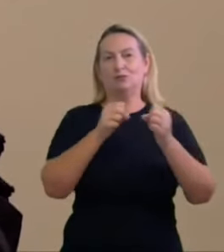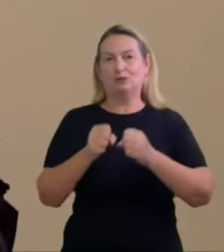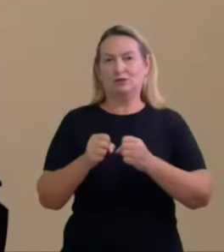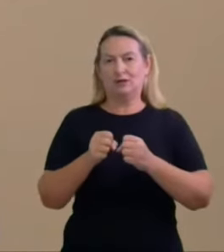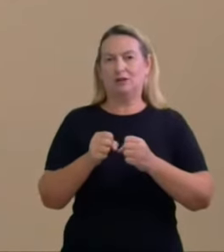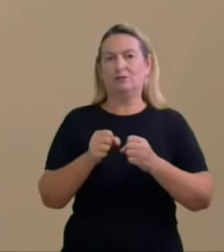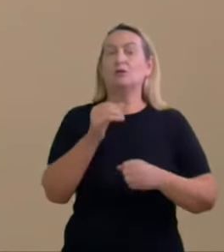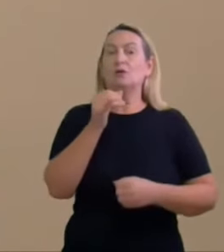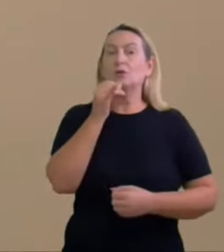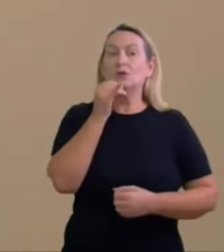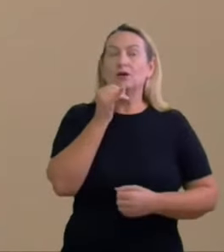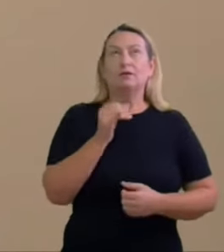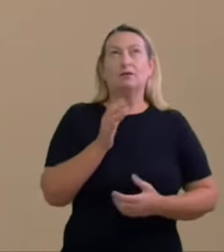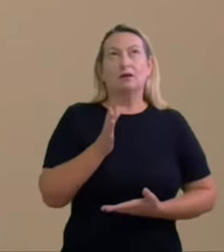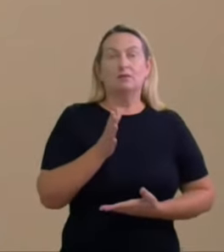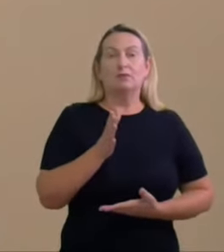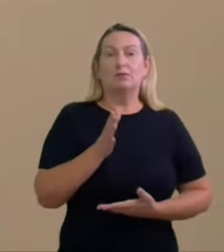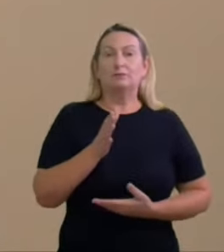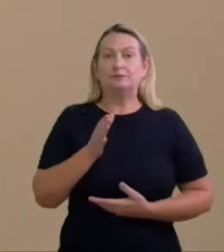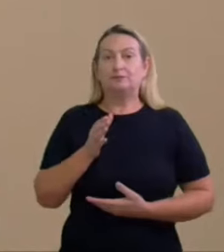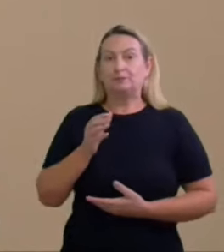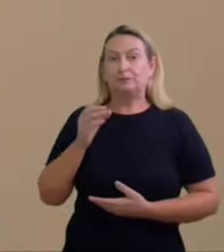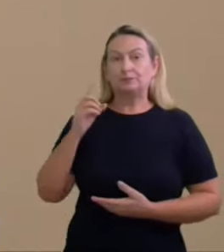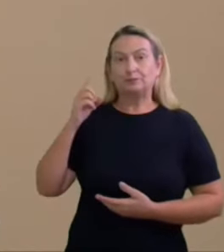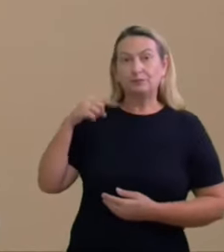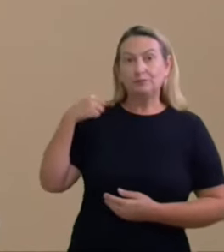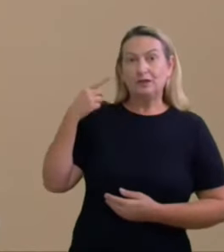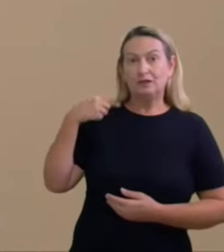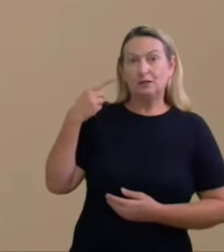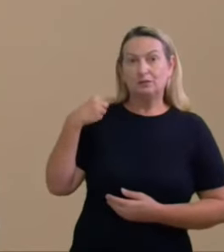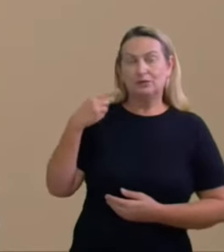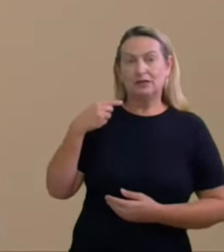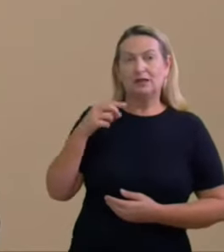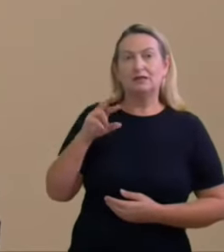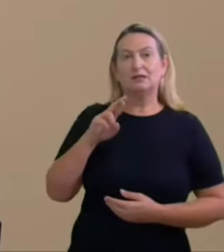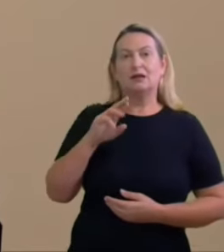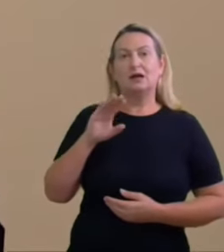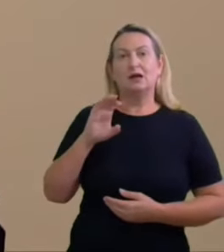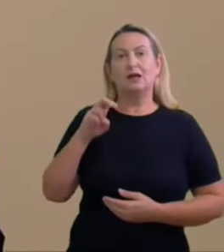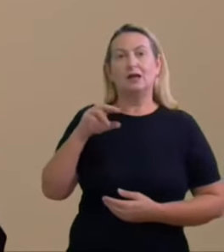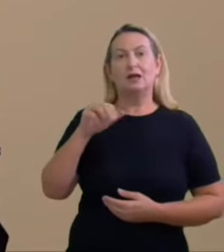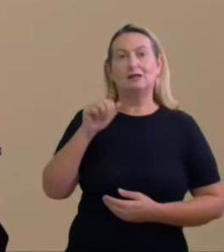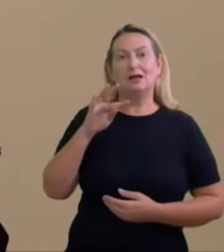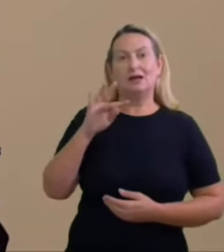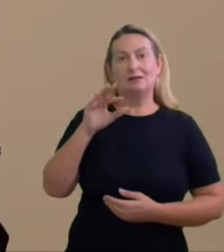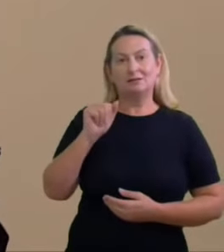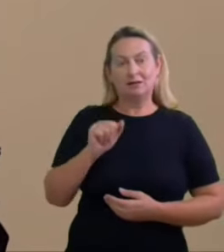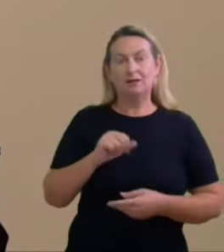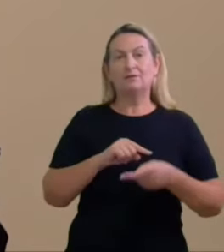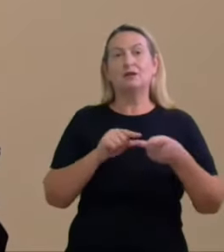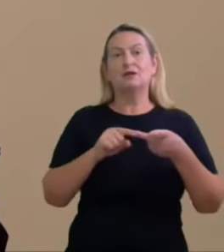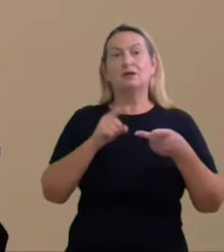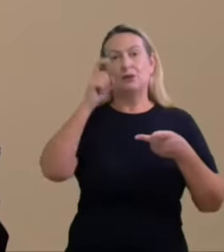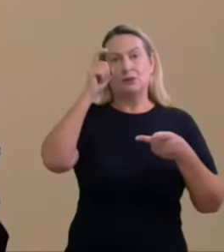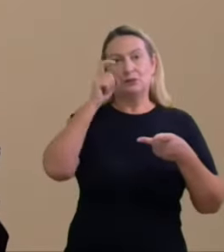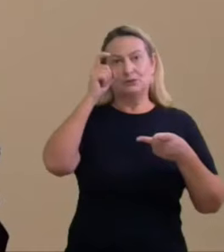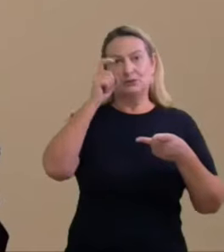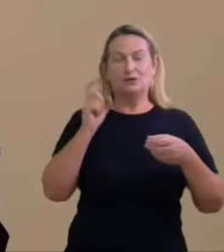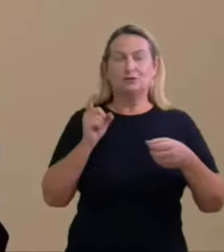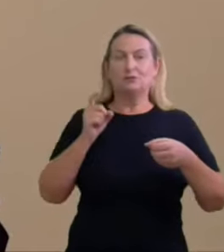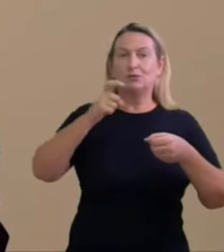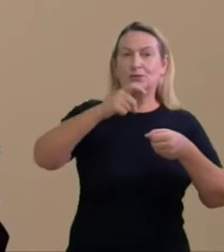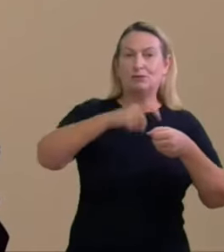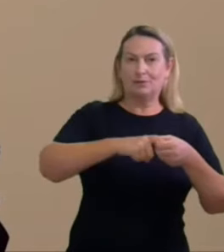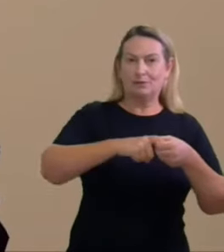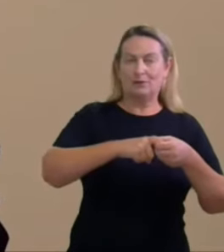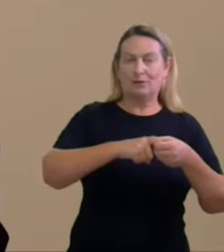exemplificativo a deputada federal Renata Abreu e o recém-filiado Sérgio Moro sendo definido que a prestação de serviços ocorreria no